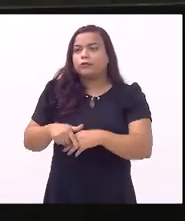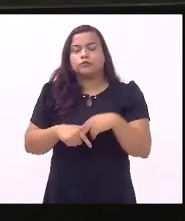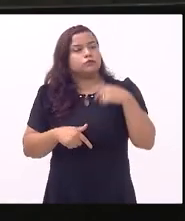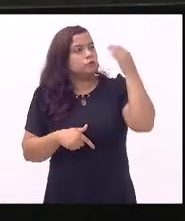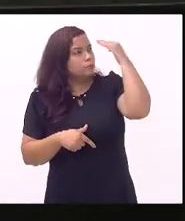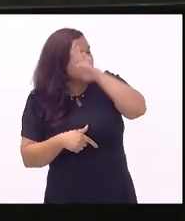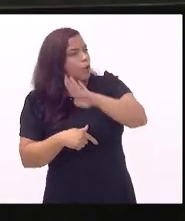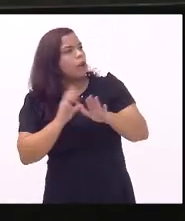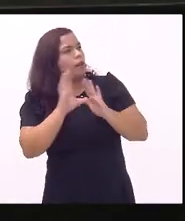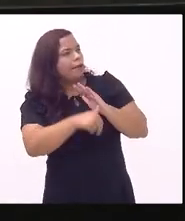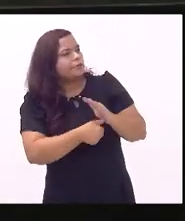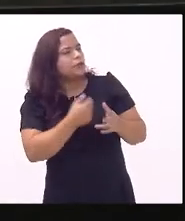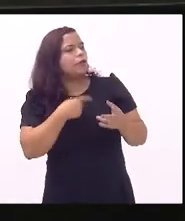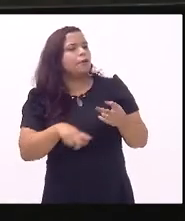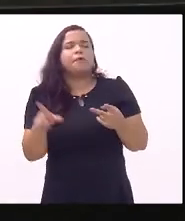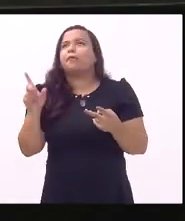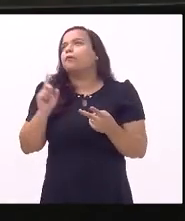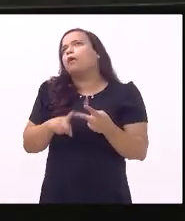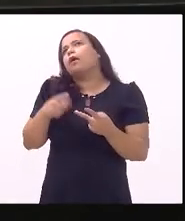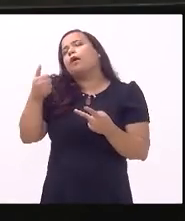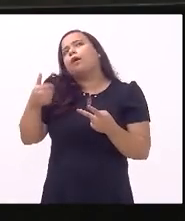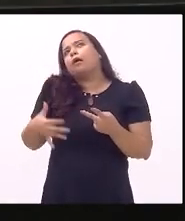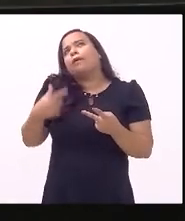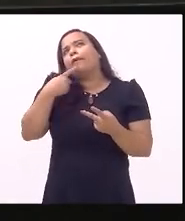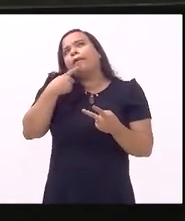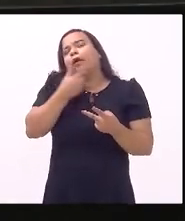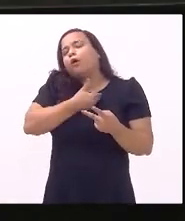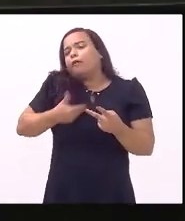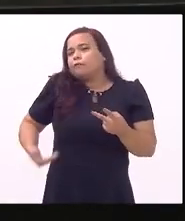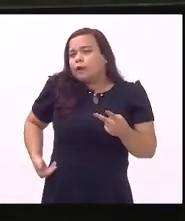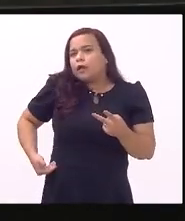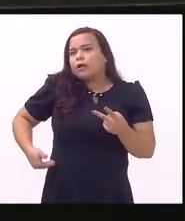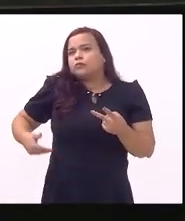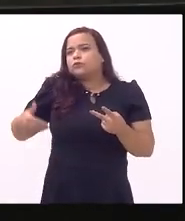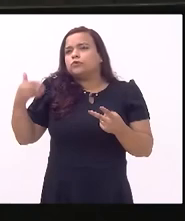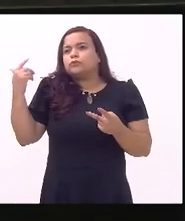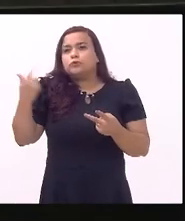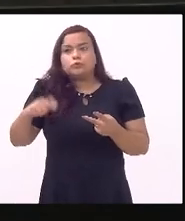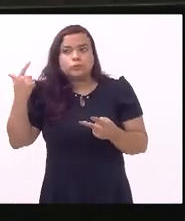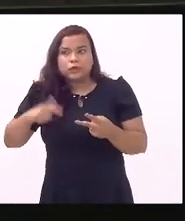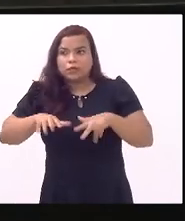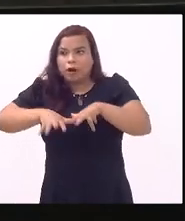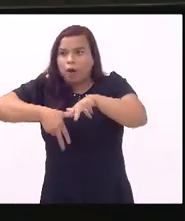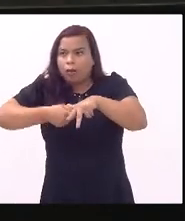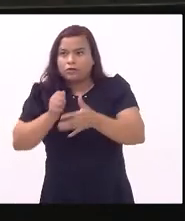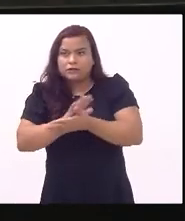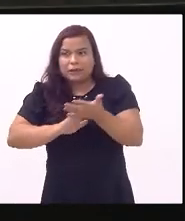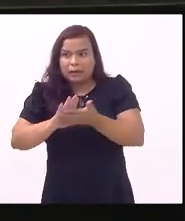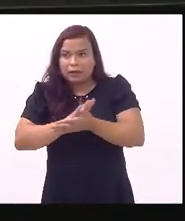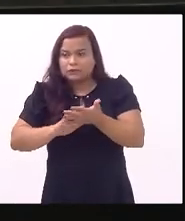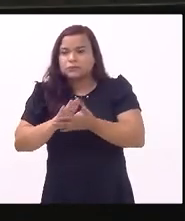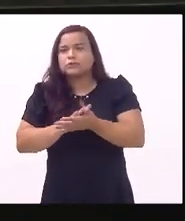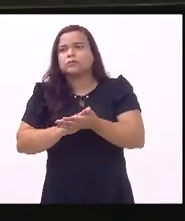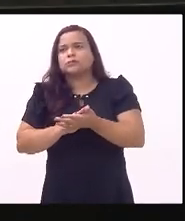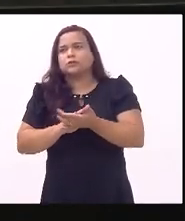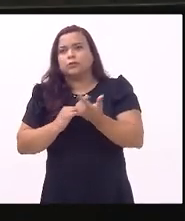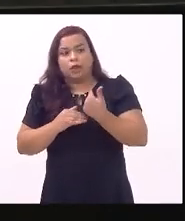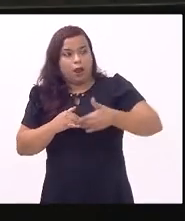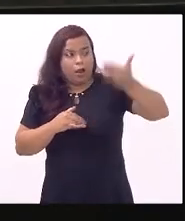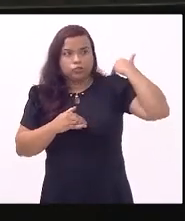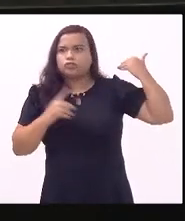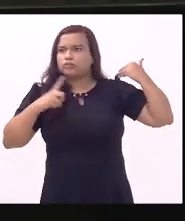ouvi aqui que um governo que não teve nem o caso de corrupção e que o governo anterior